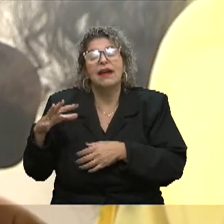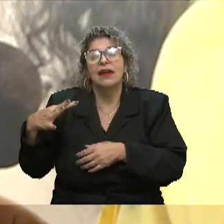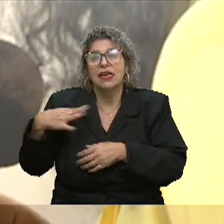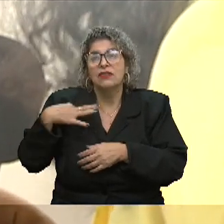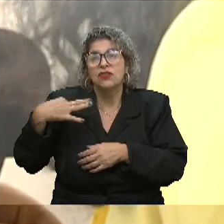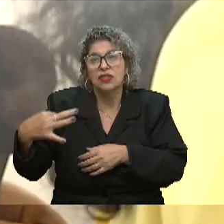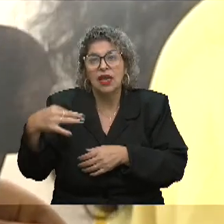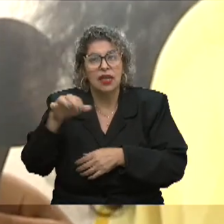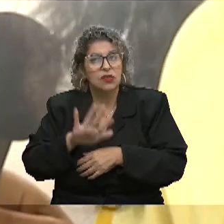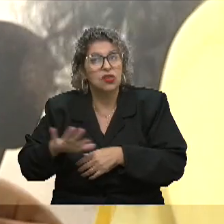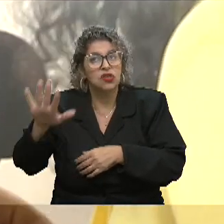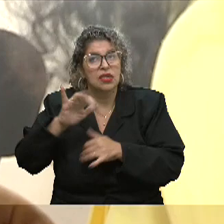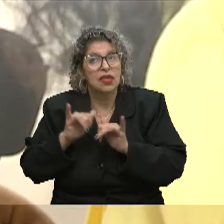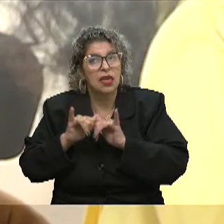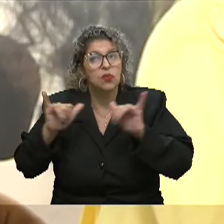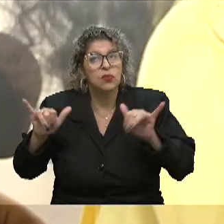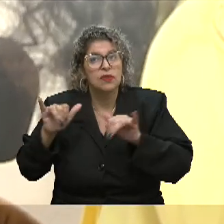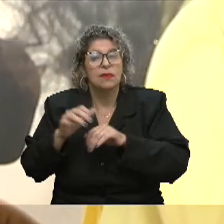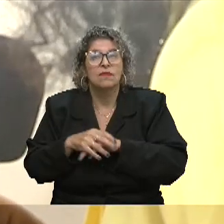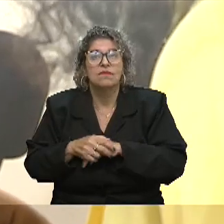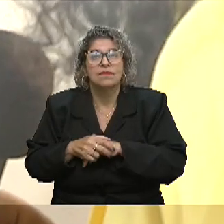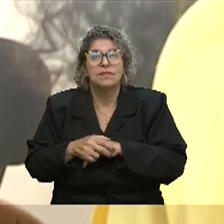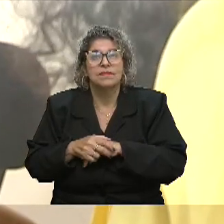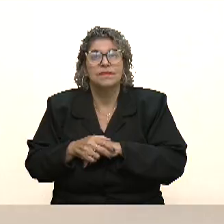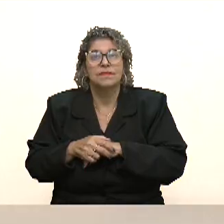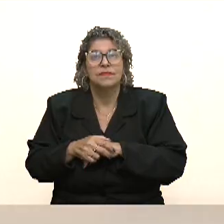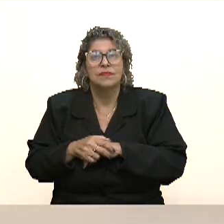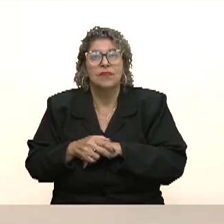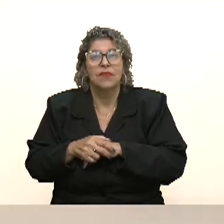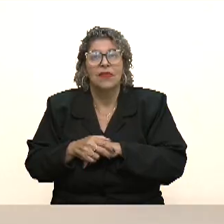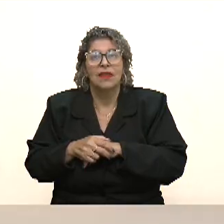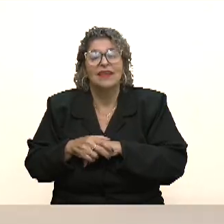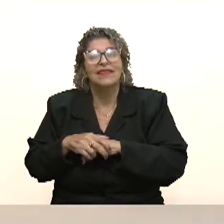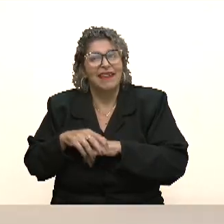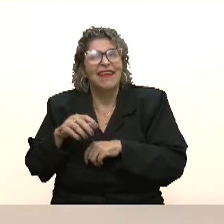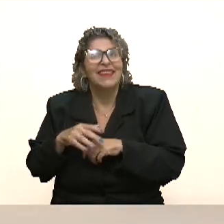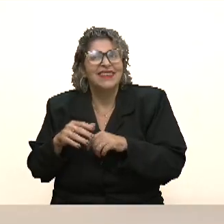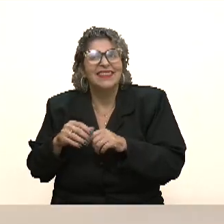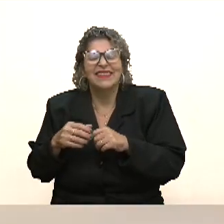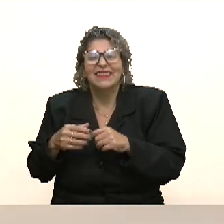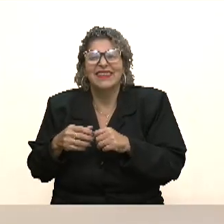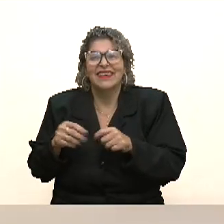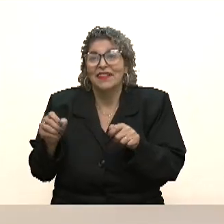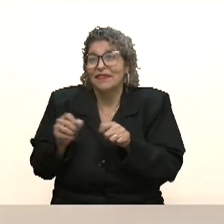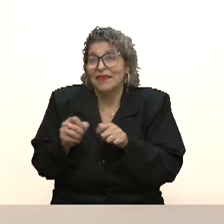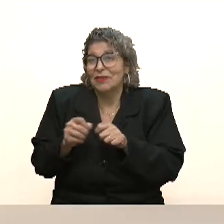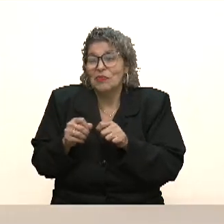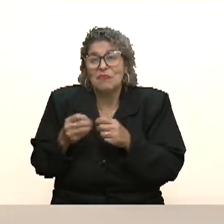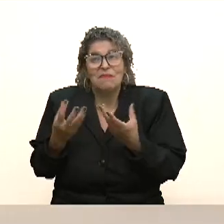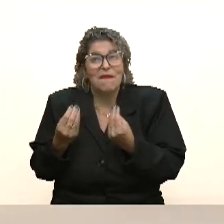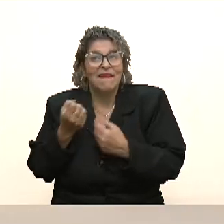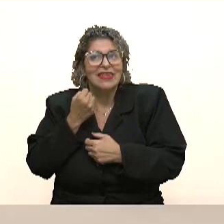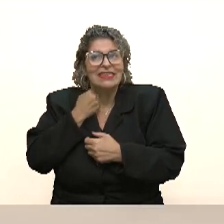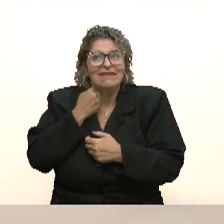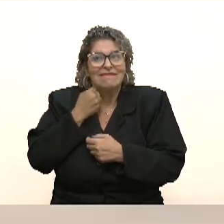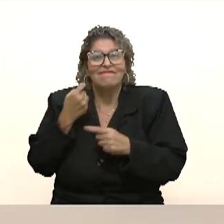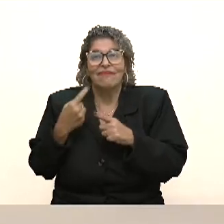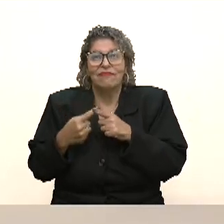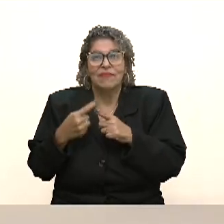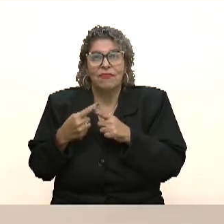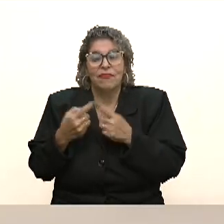cenário, como é que tem sido esse momento para ti? Tem sido um momento um pouco tenso, admito. Porque